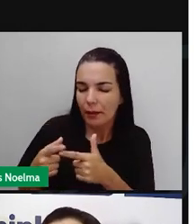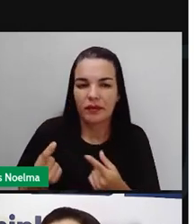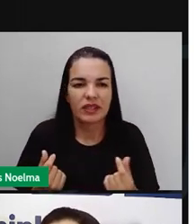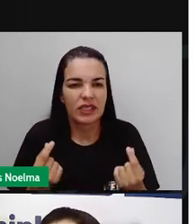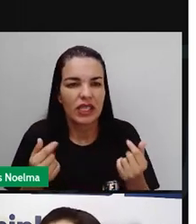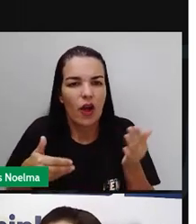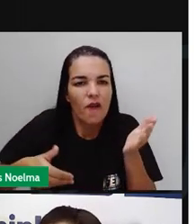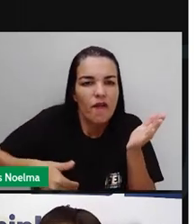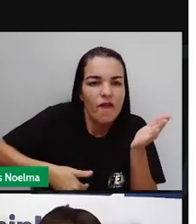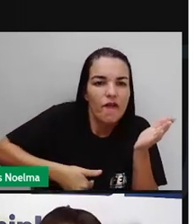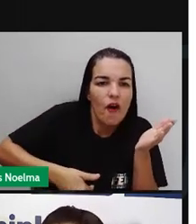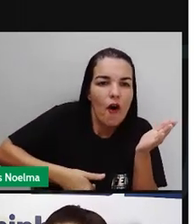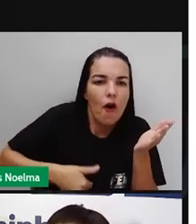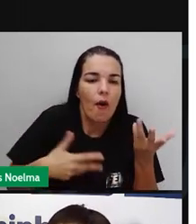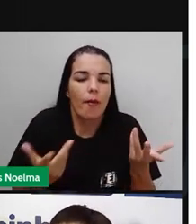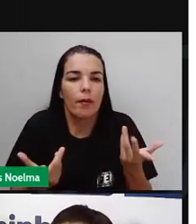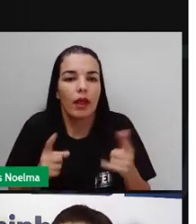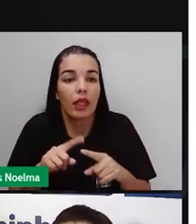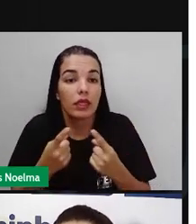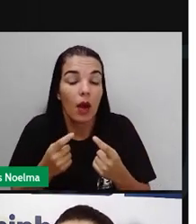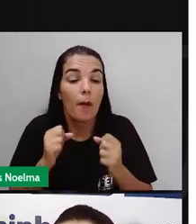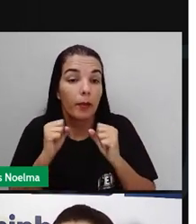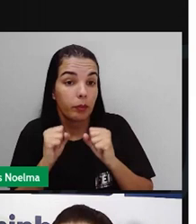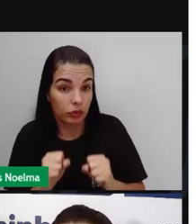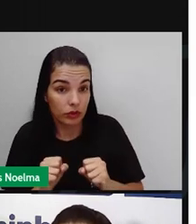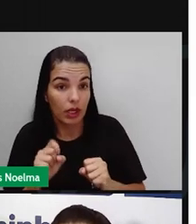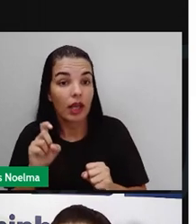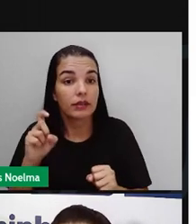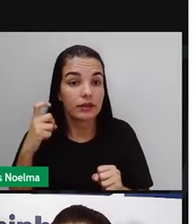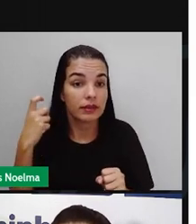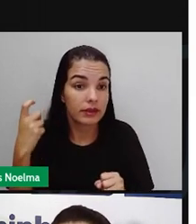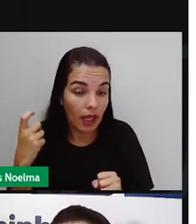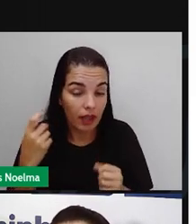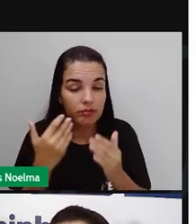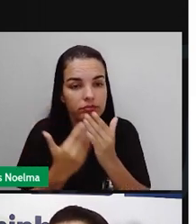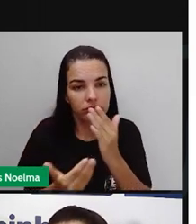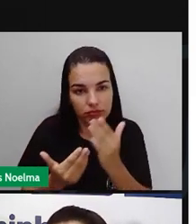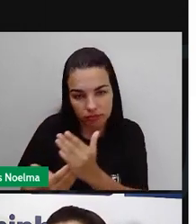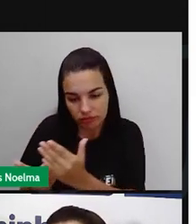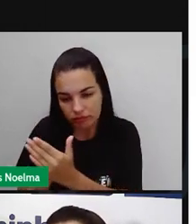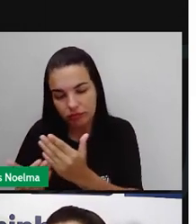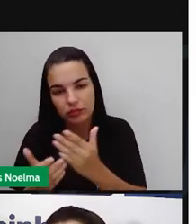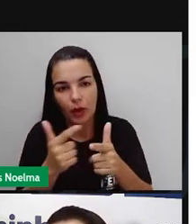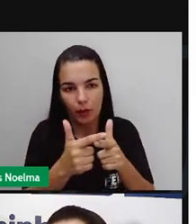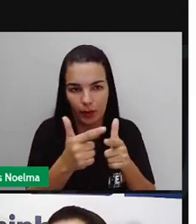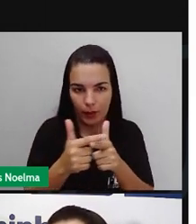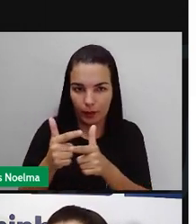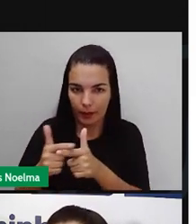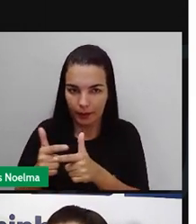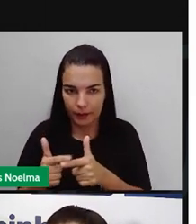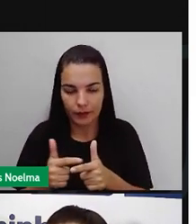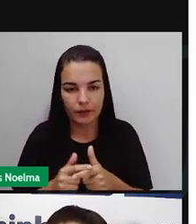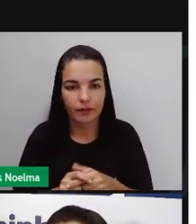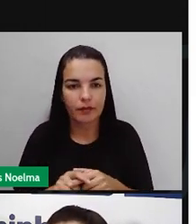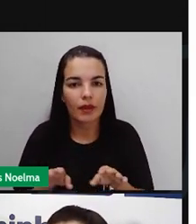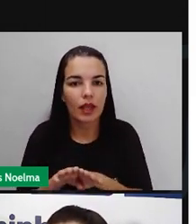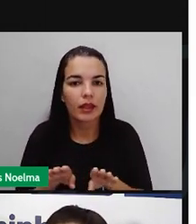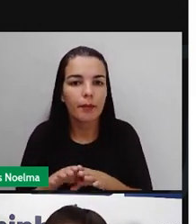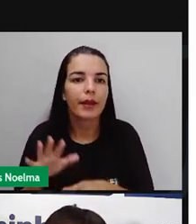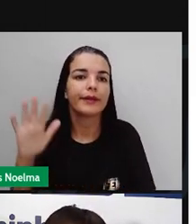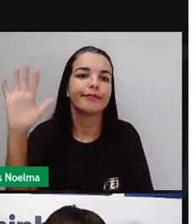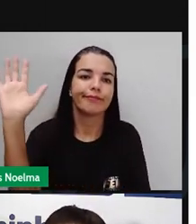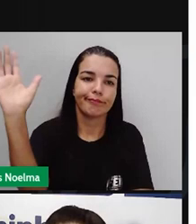e tudo mais. Então, isso também seria uma consequência aí desse processo migratório. E a própria natureza